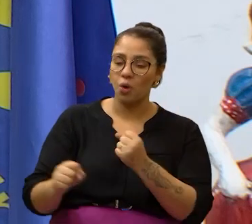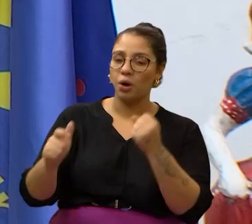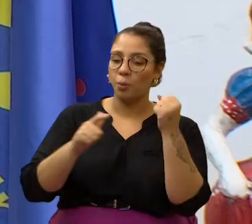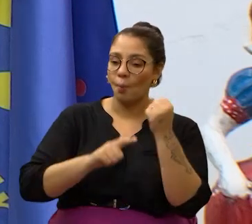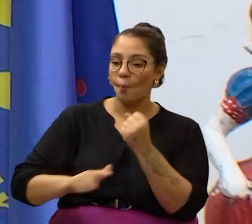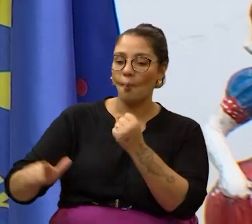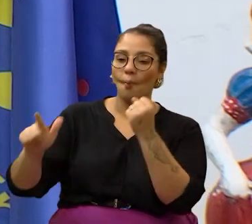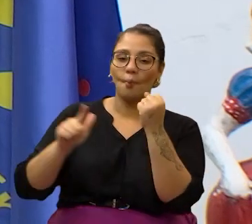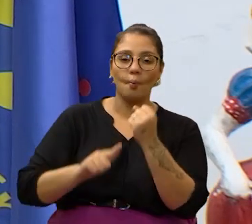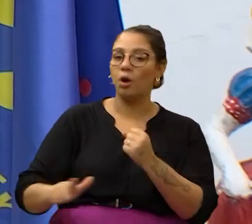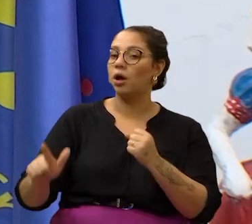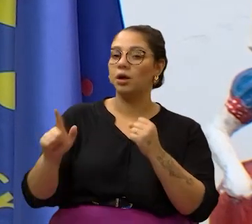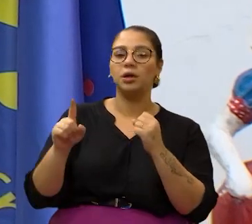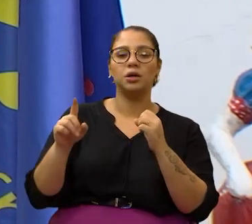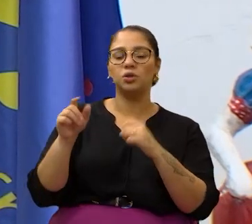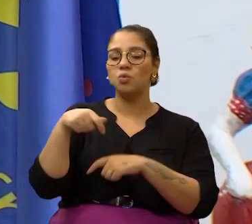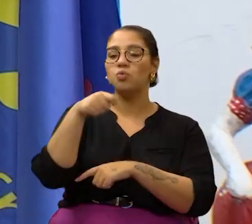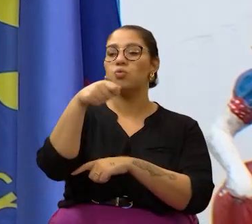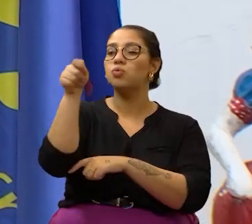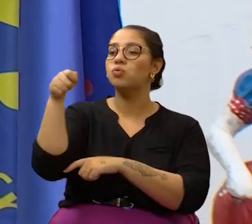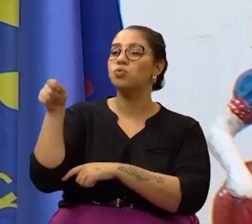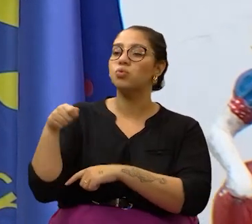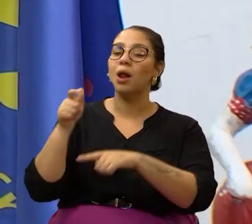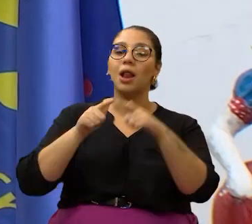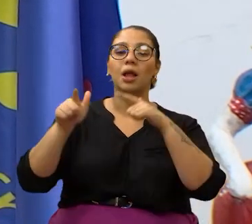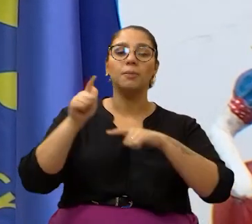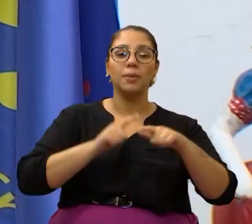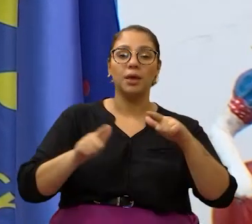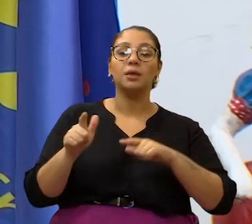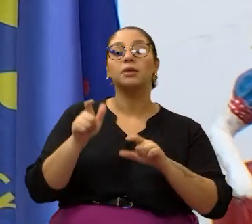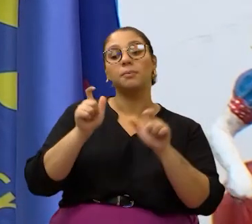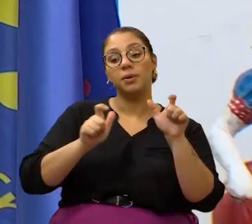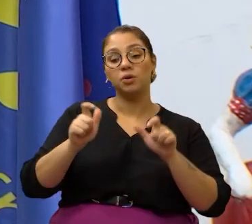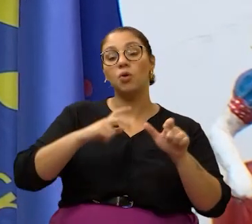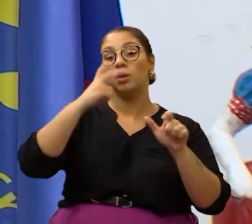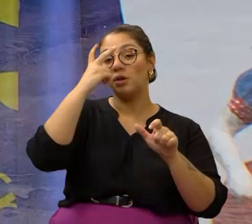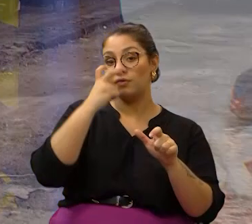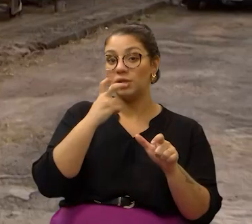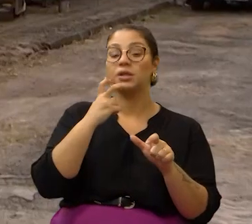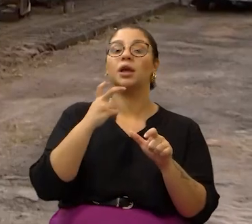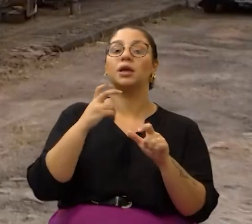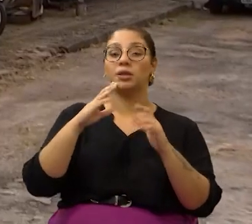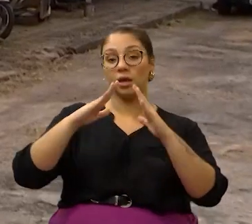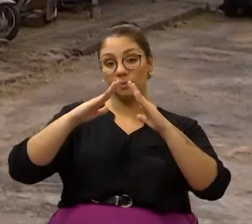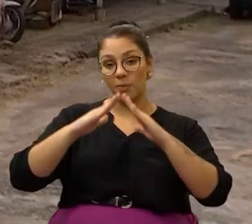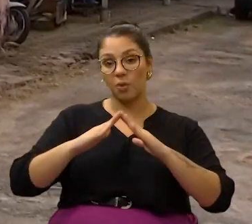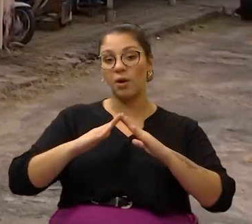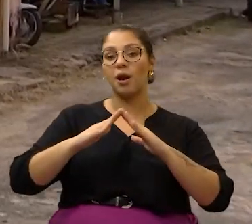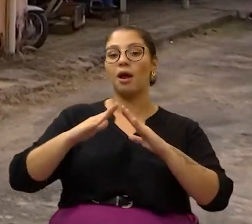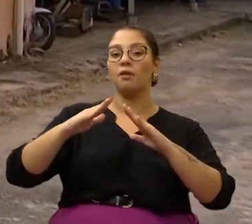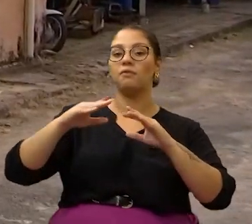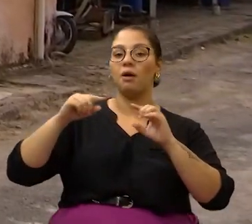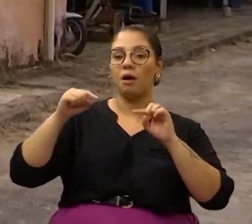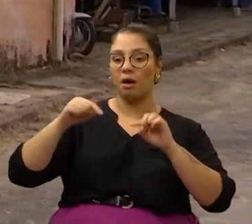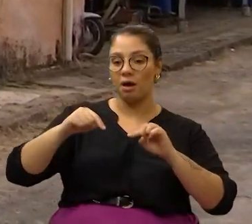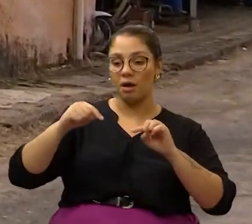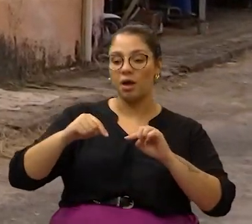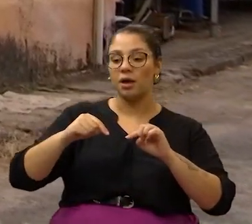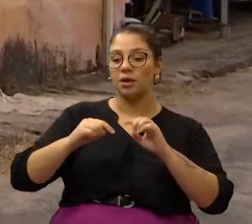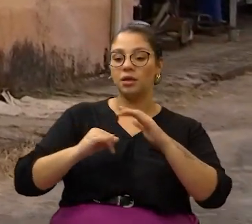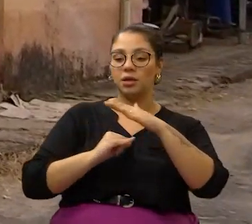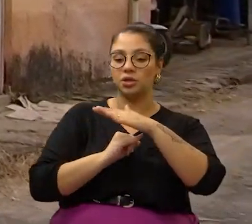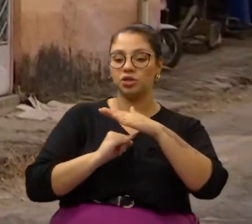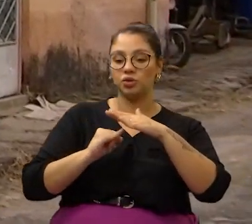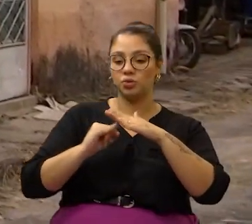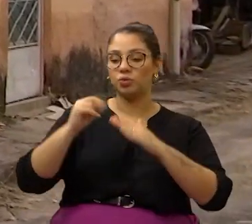panadores, que era feita, os operários eram deficientes visuais e moravam e residiam aqui no